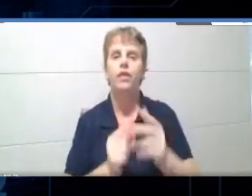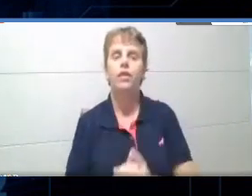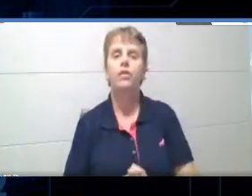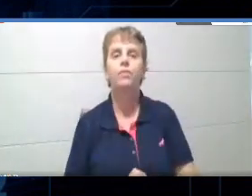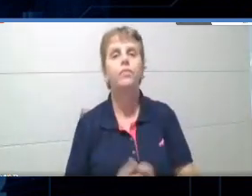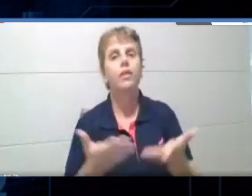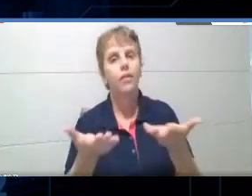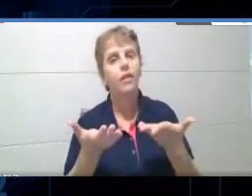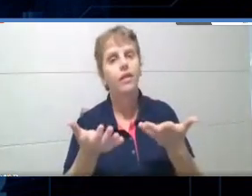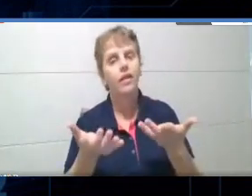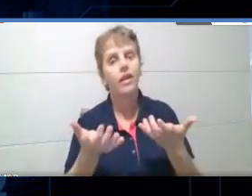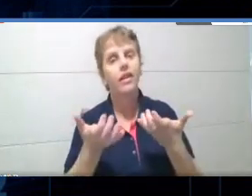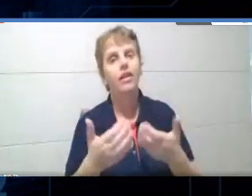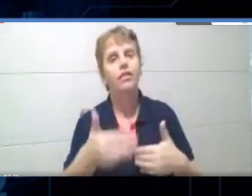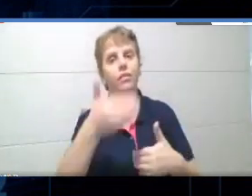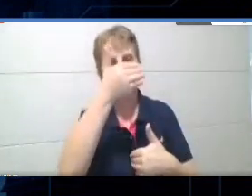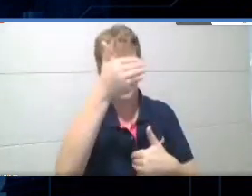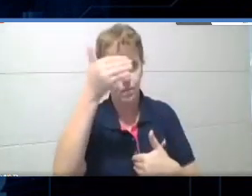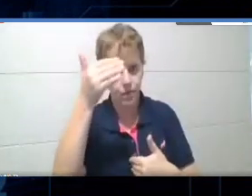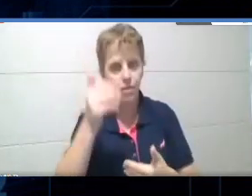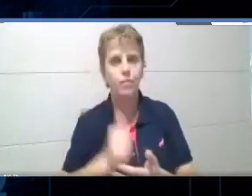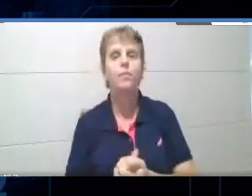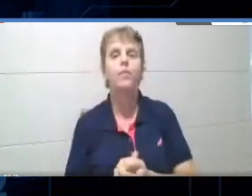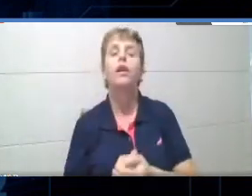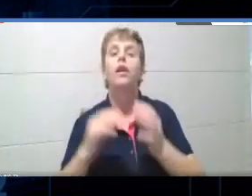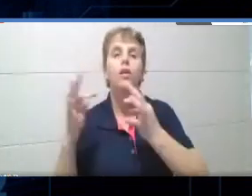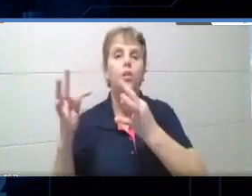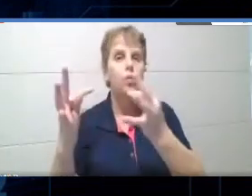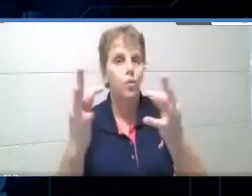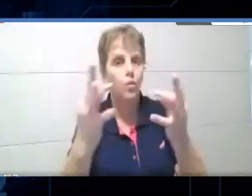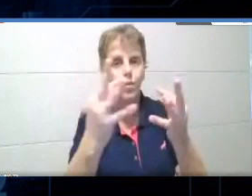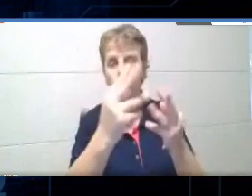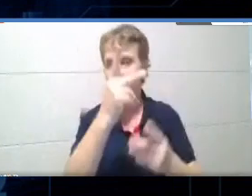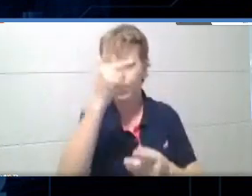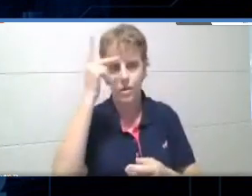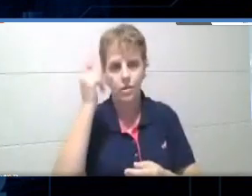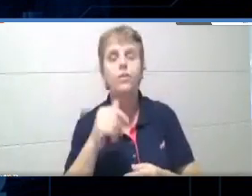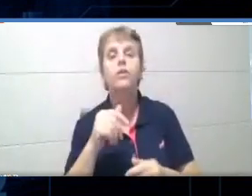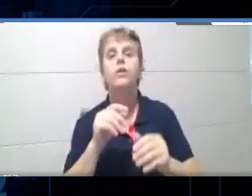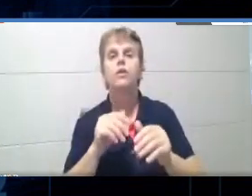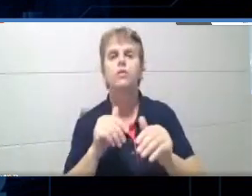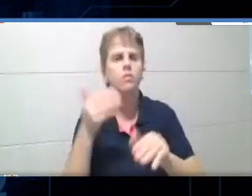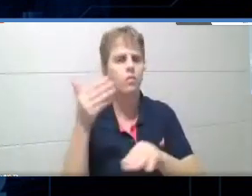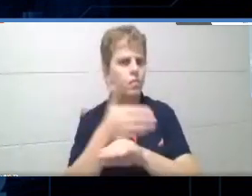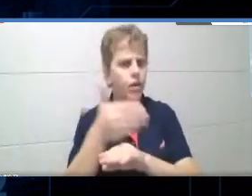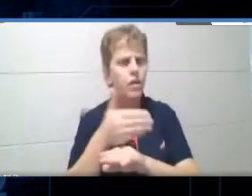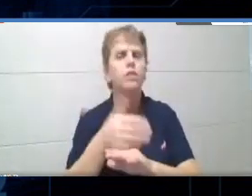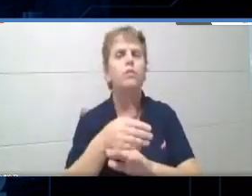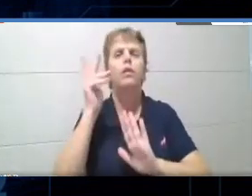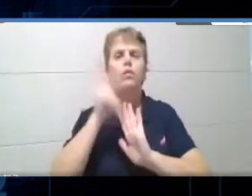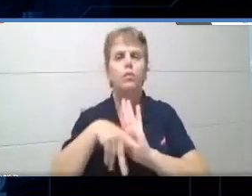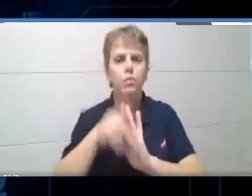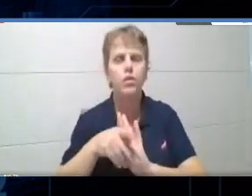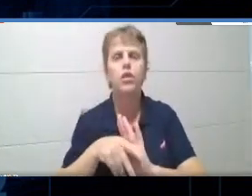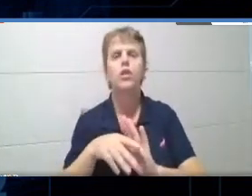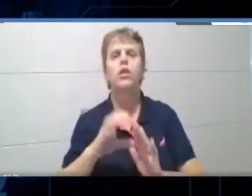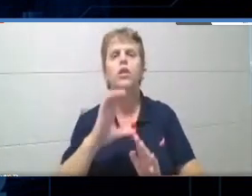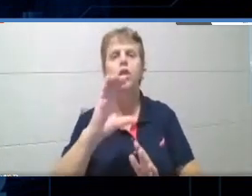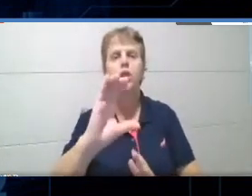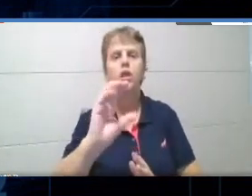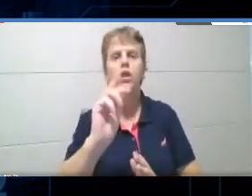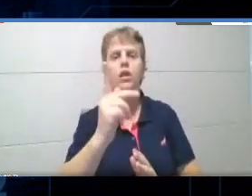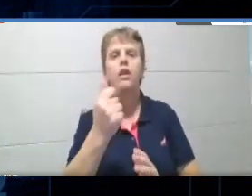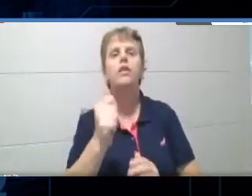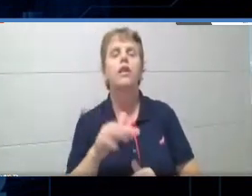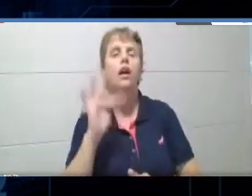agradecimento, por causa do tempo, a todos os envolvidos com o projeto, tá? O Corb, a Shai, os moderadores,